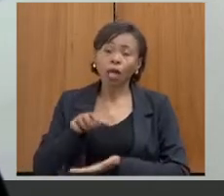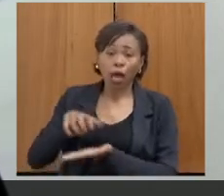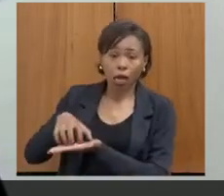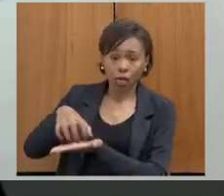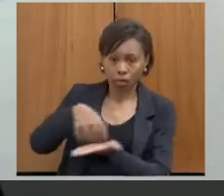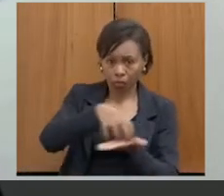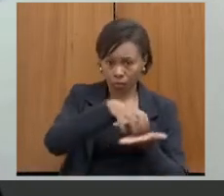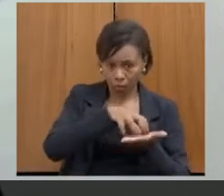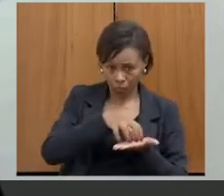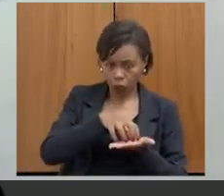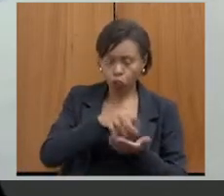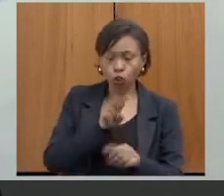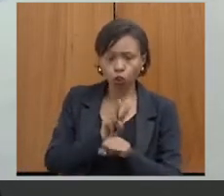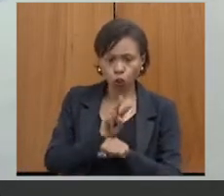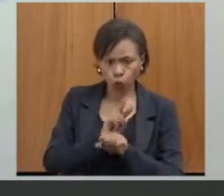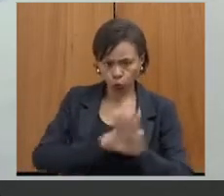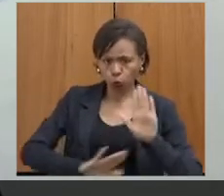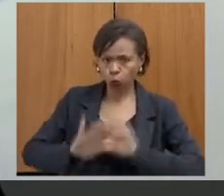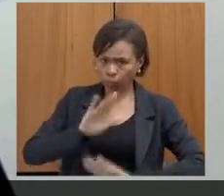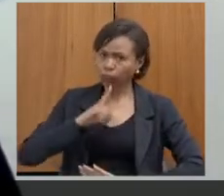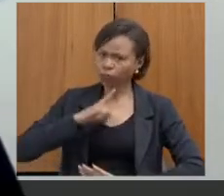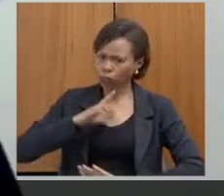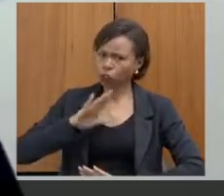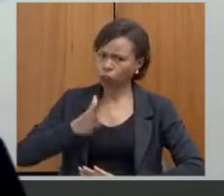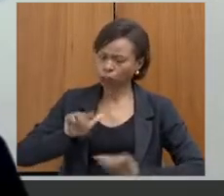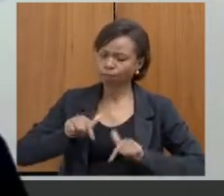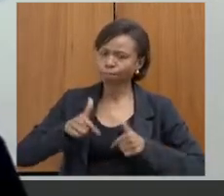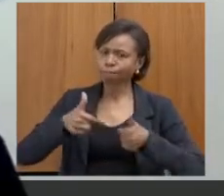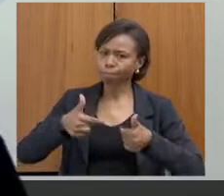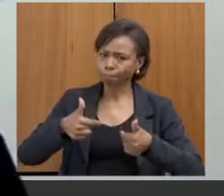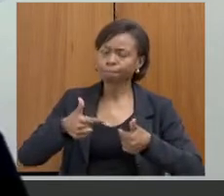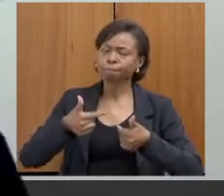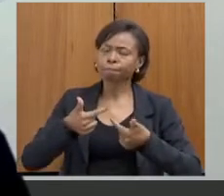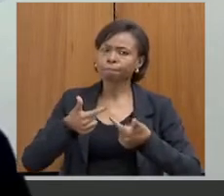atua de forma efetiva, nós temos reuniões